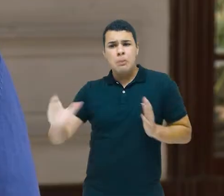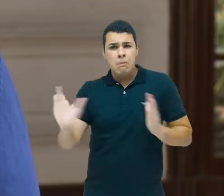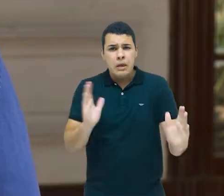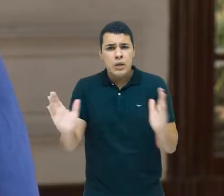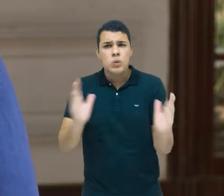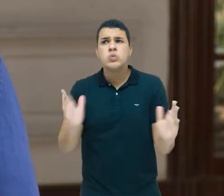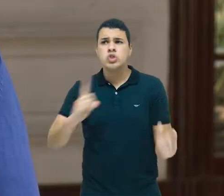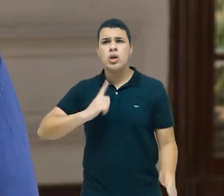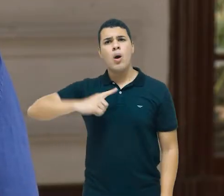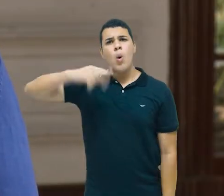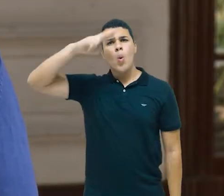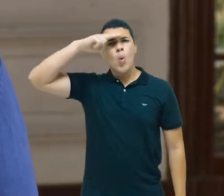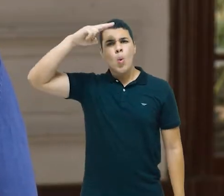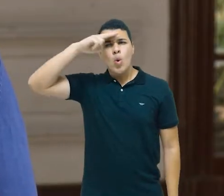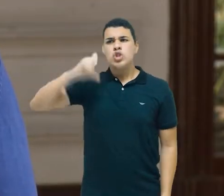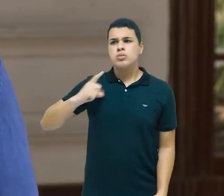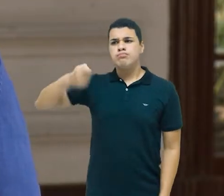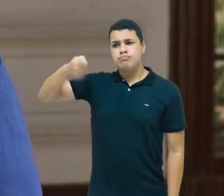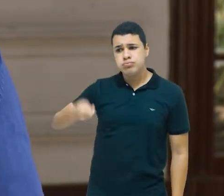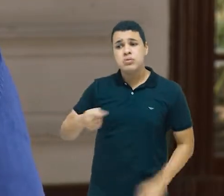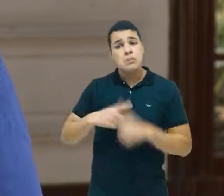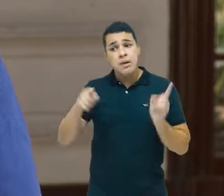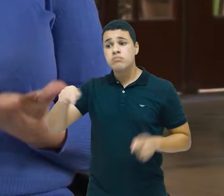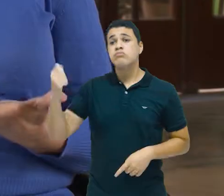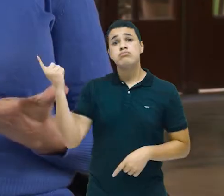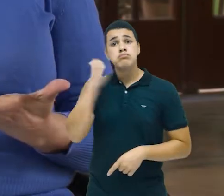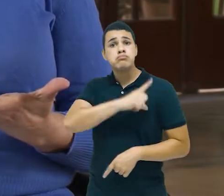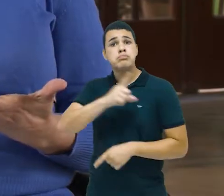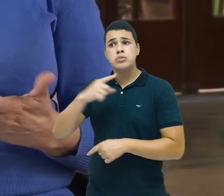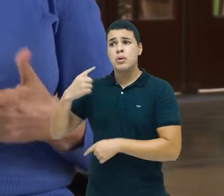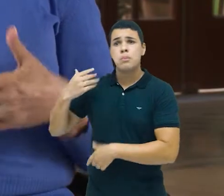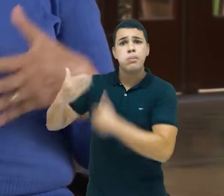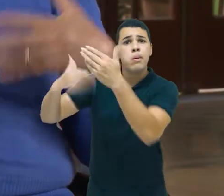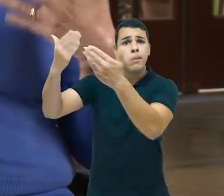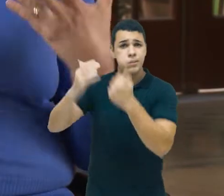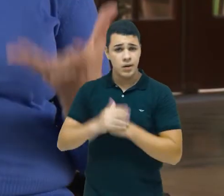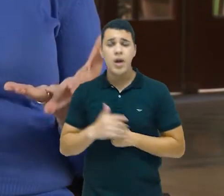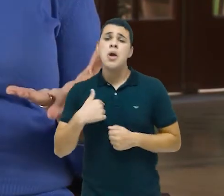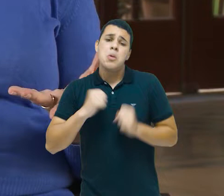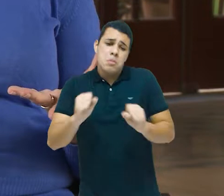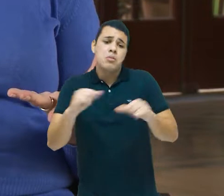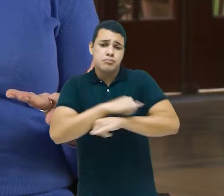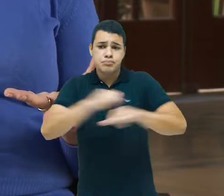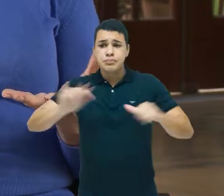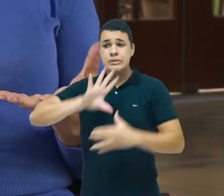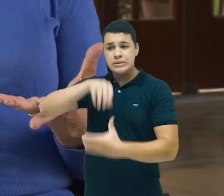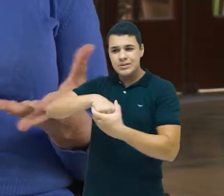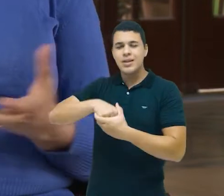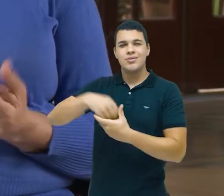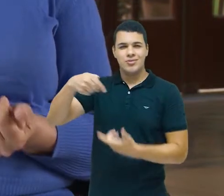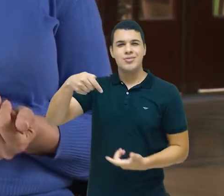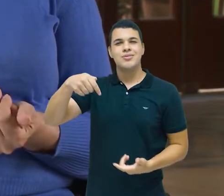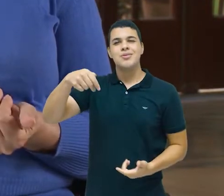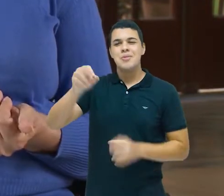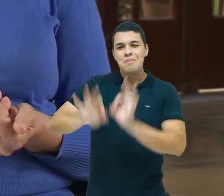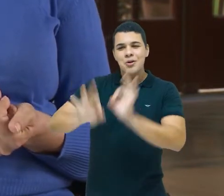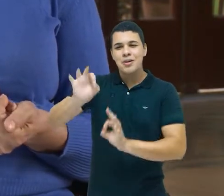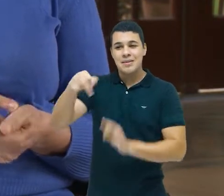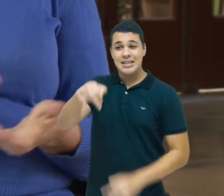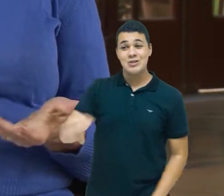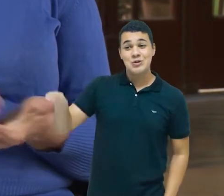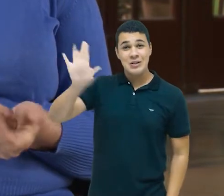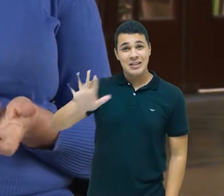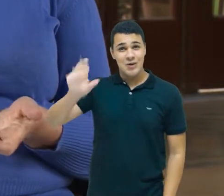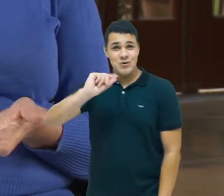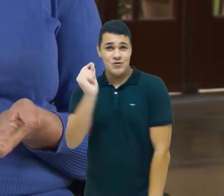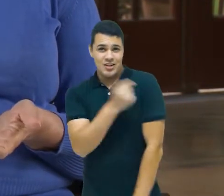militar, houve avanços importantes, tanto, eu diria assim, no Programa Nacional de Vacinação, que nós